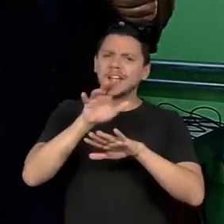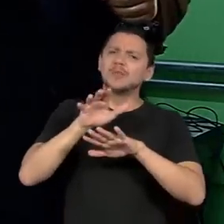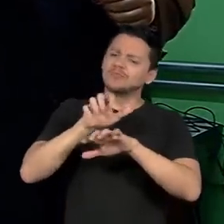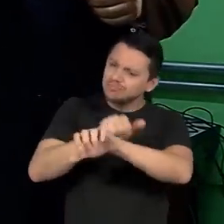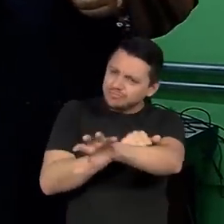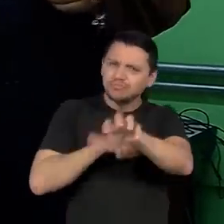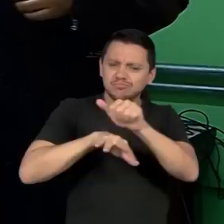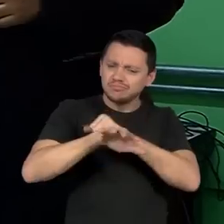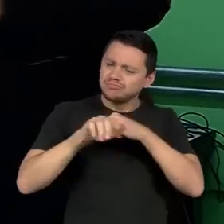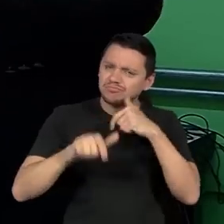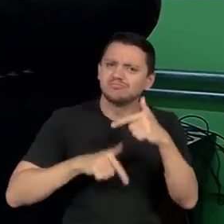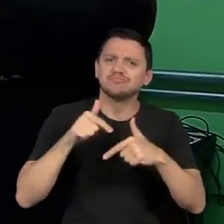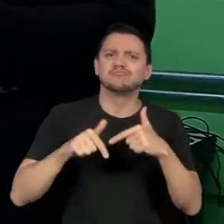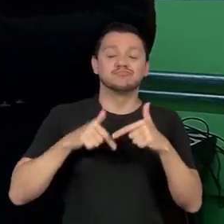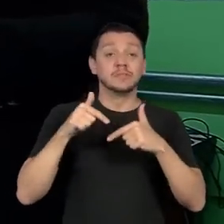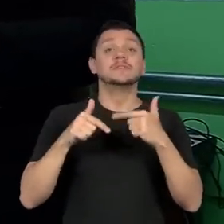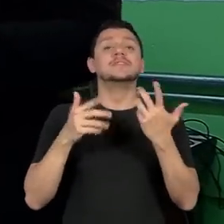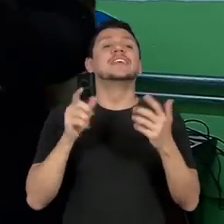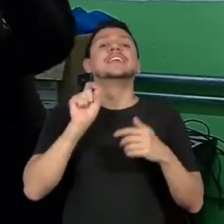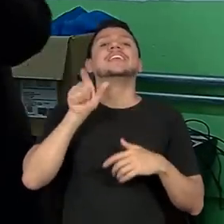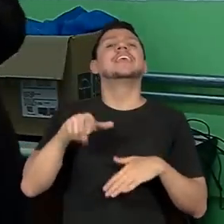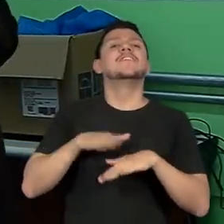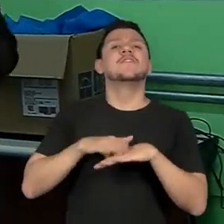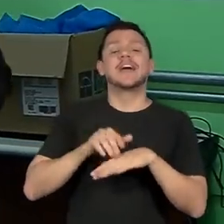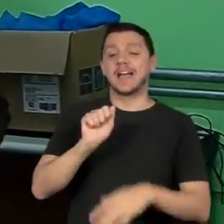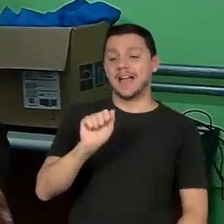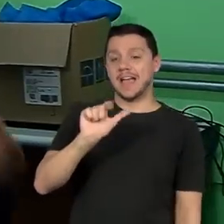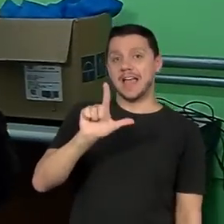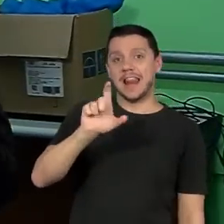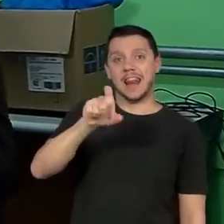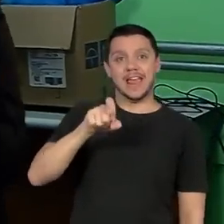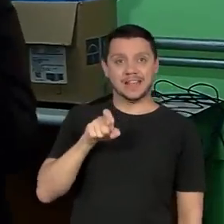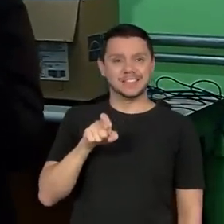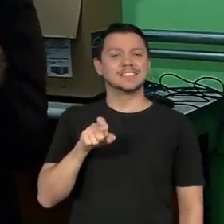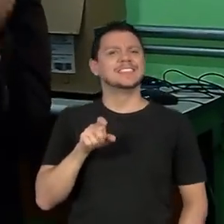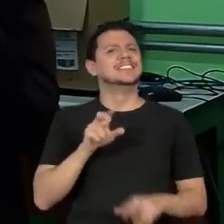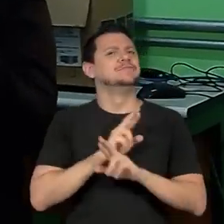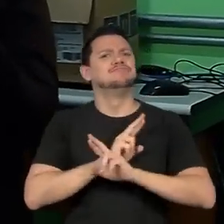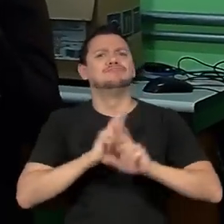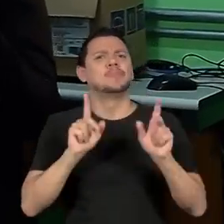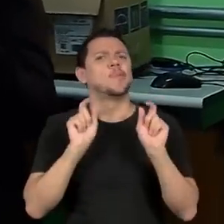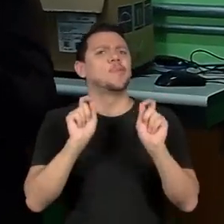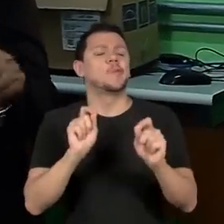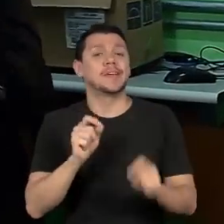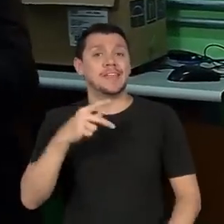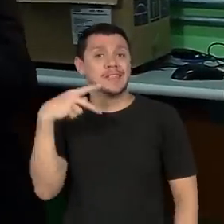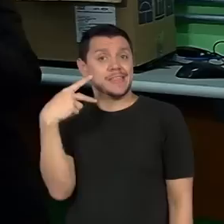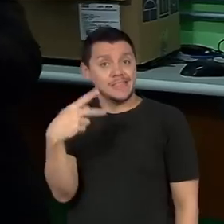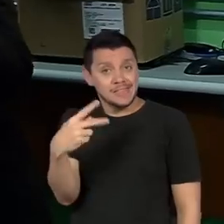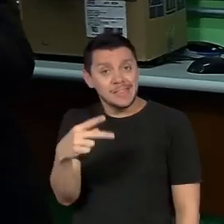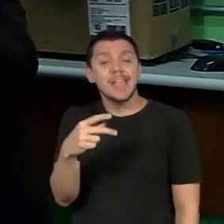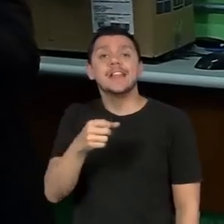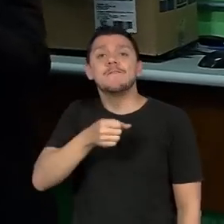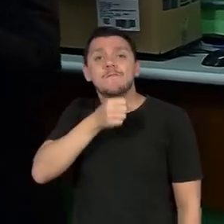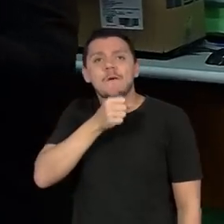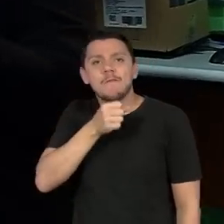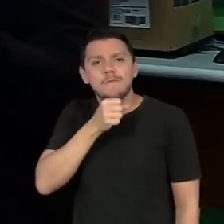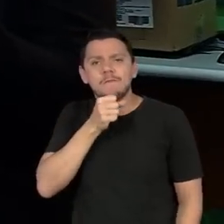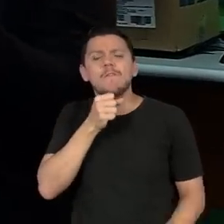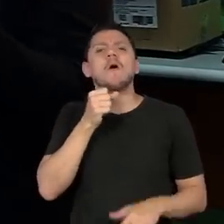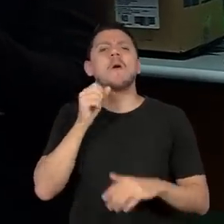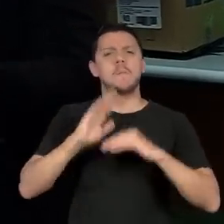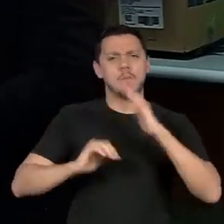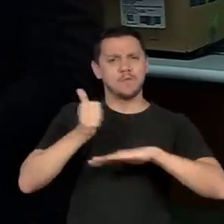aqui na costura do projeto é o Alex. O curioso é que a avó do Alex é costureira, e apesar de ter herdado as